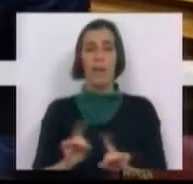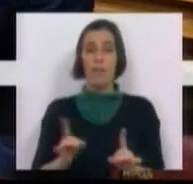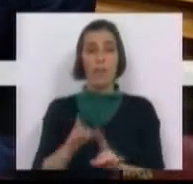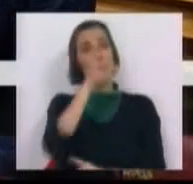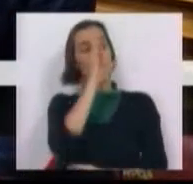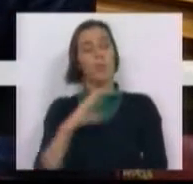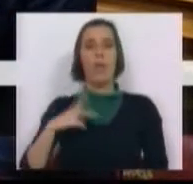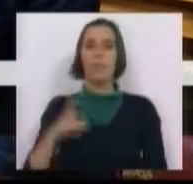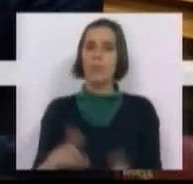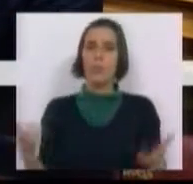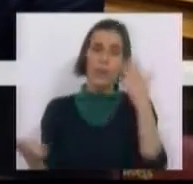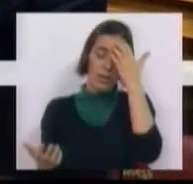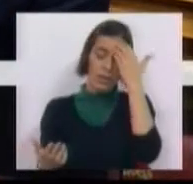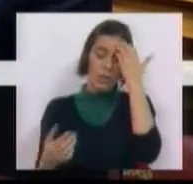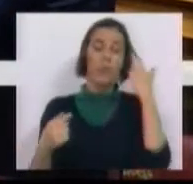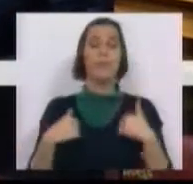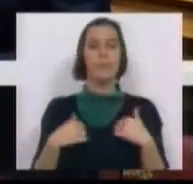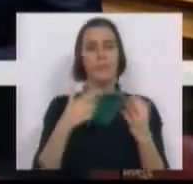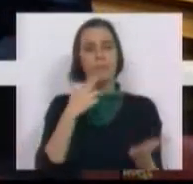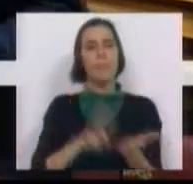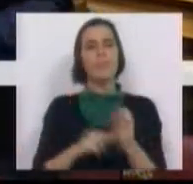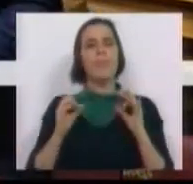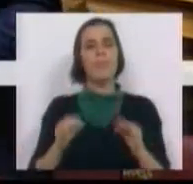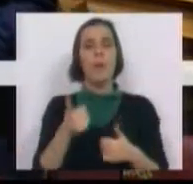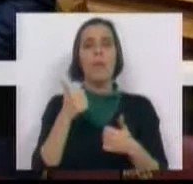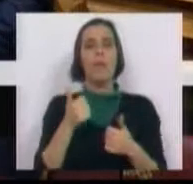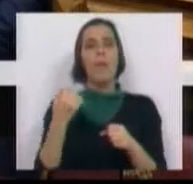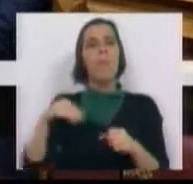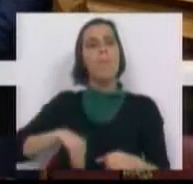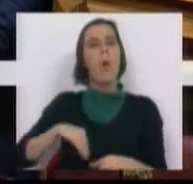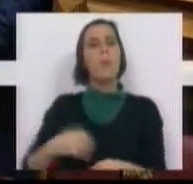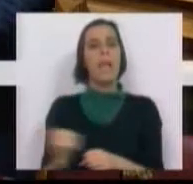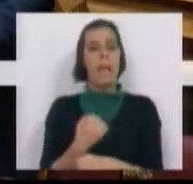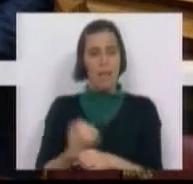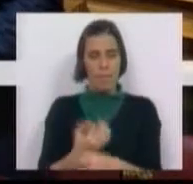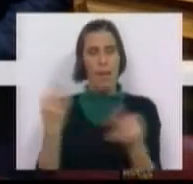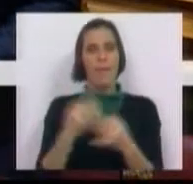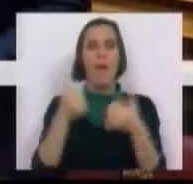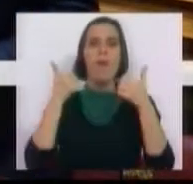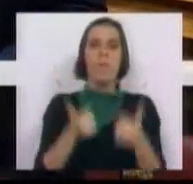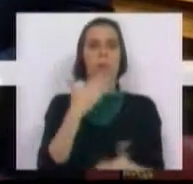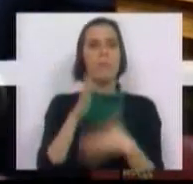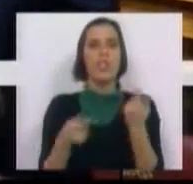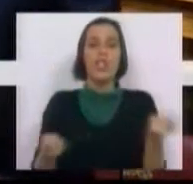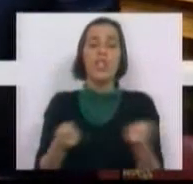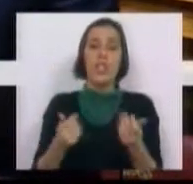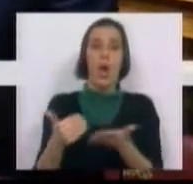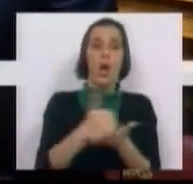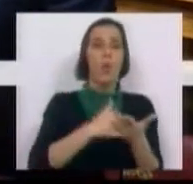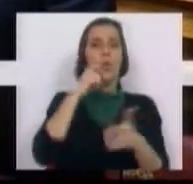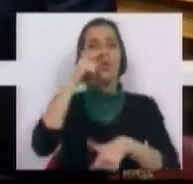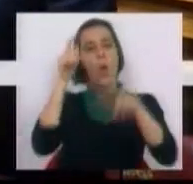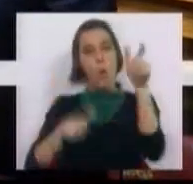o Estado português. Nós somos, de facto, por uma Bolsa de Emprego, por uma boa e eficiente gestão de recursos humanos,